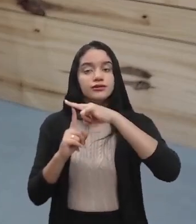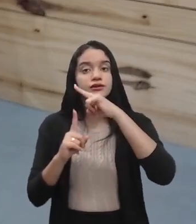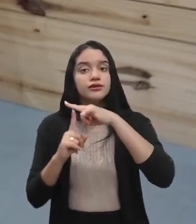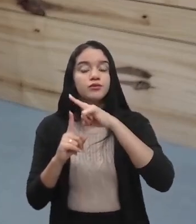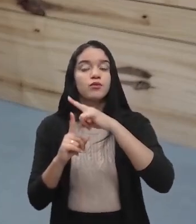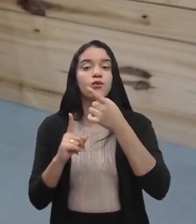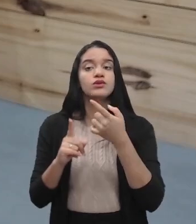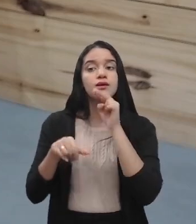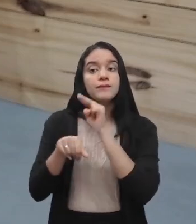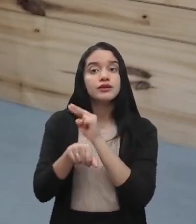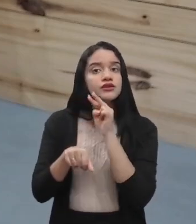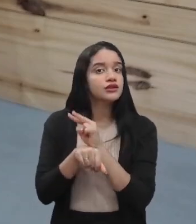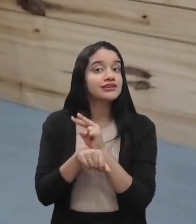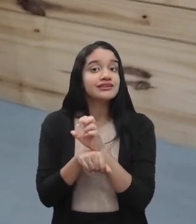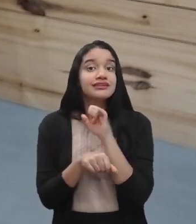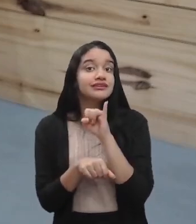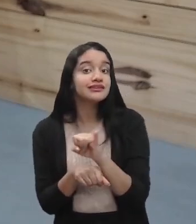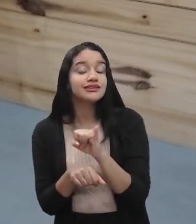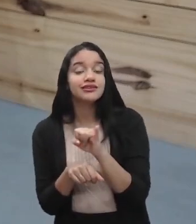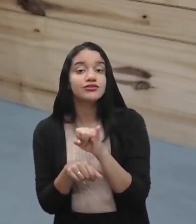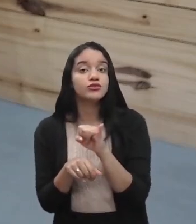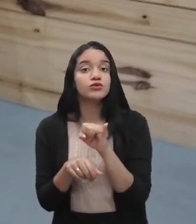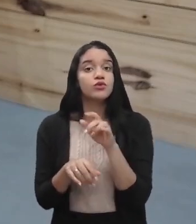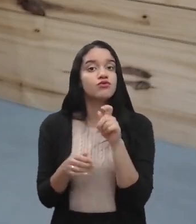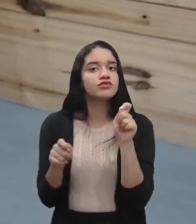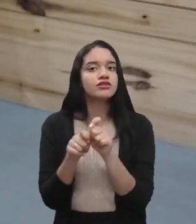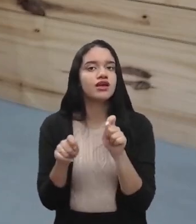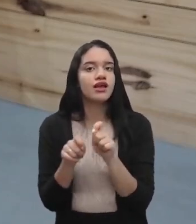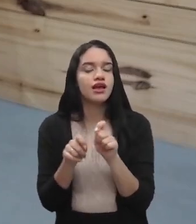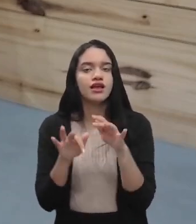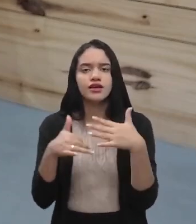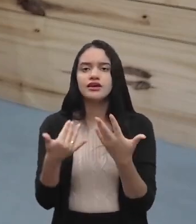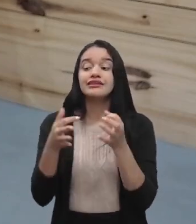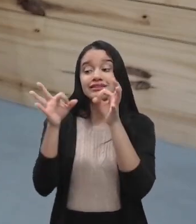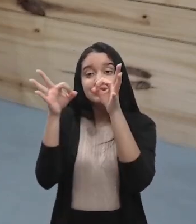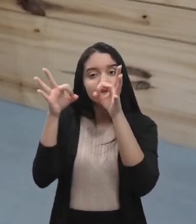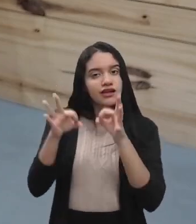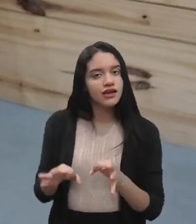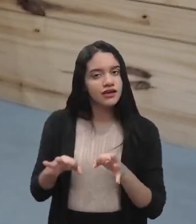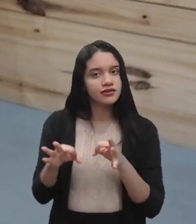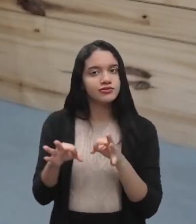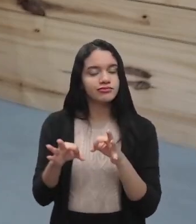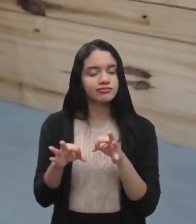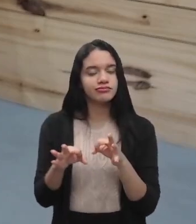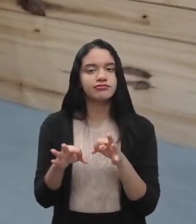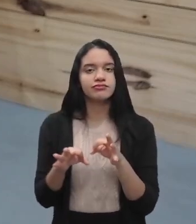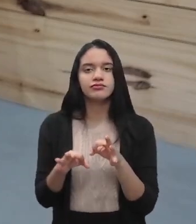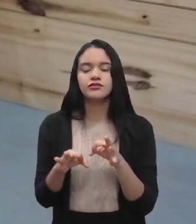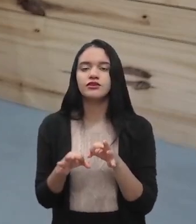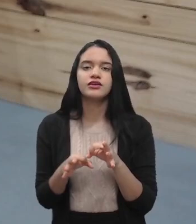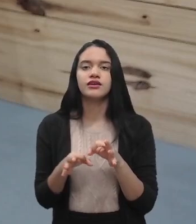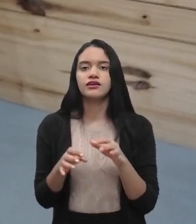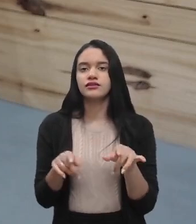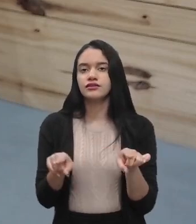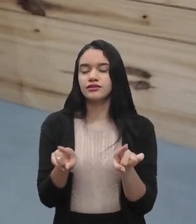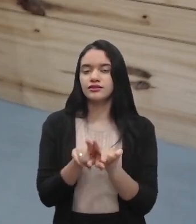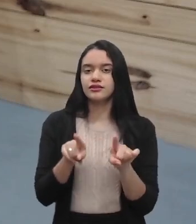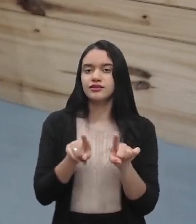proteção não for realmente feito de forma adequada, ele não estiver